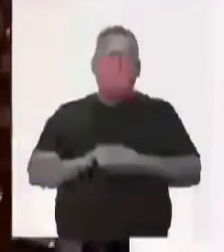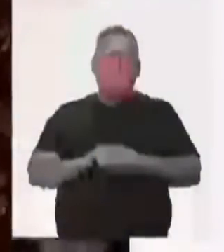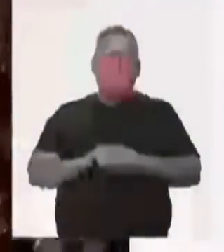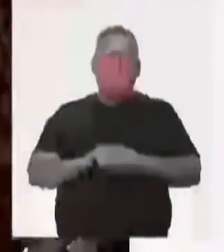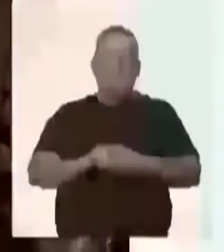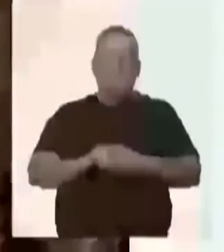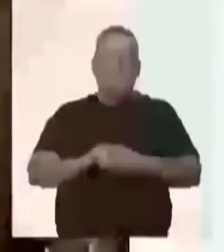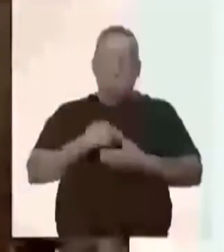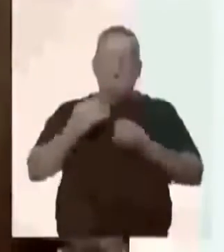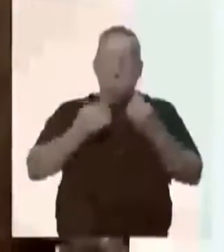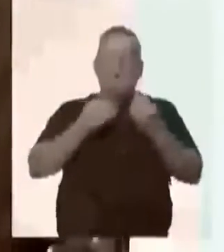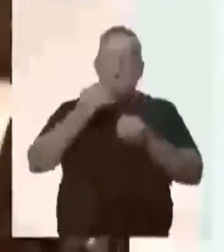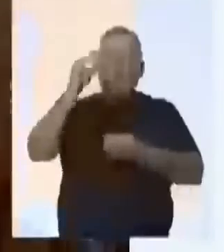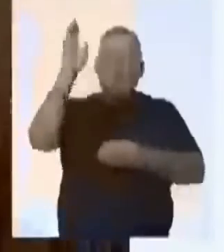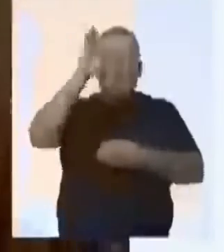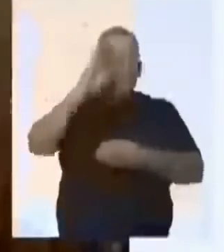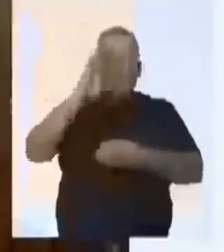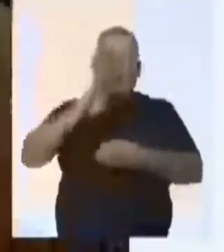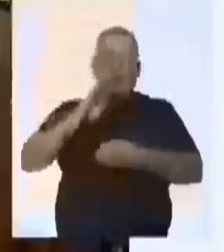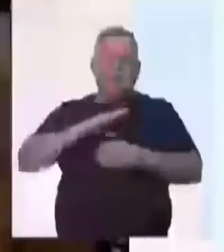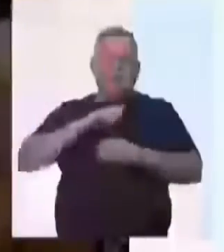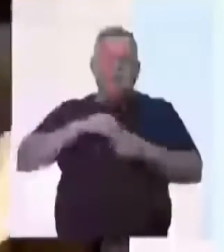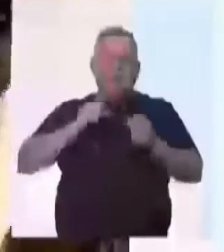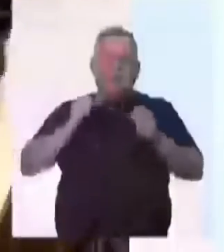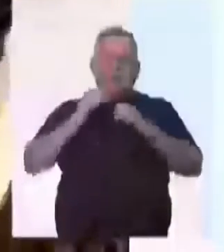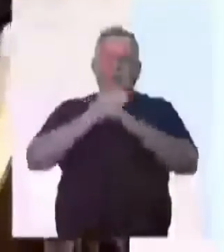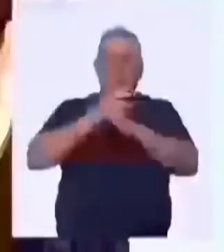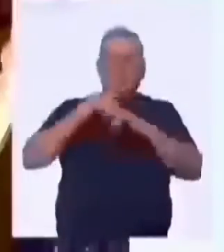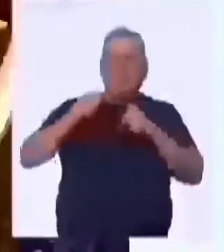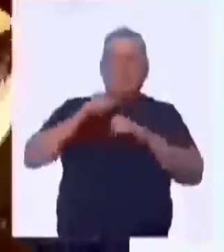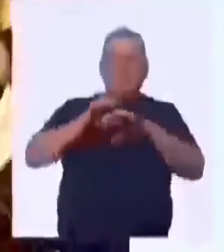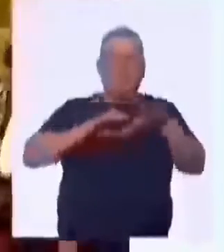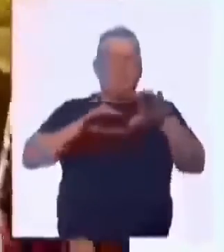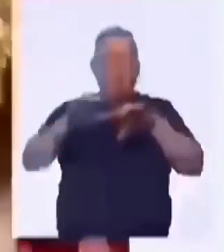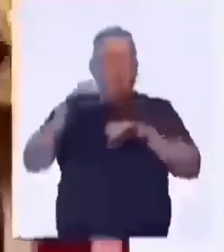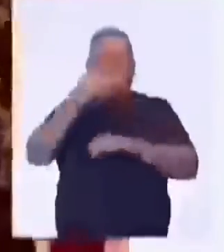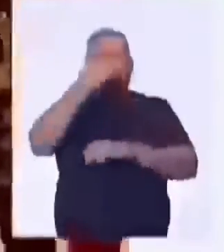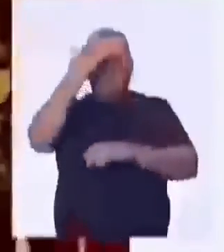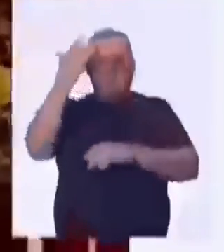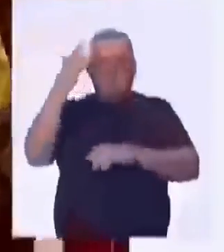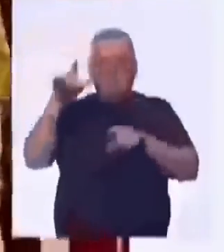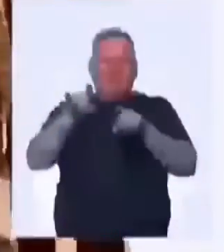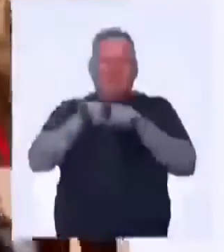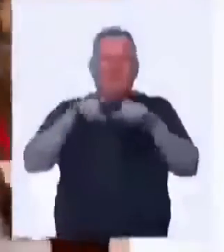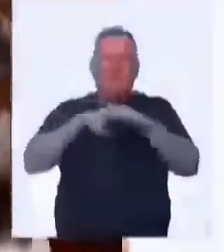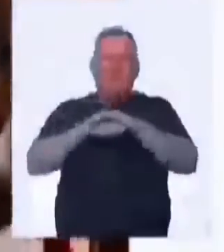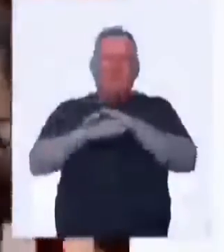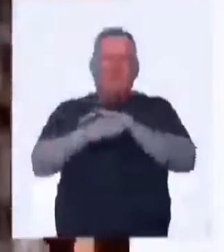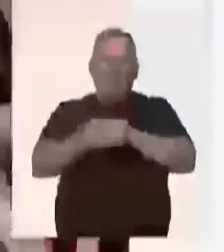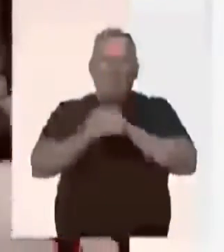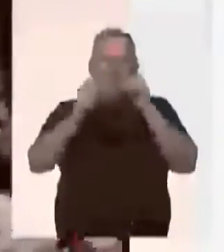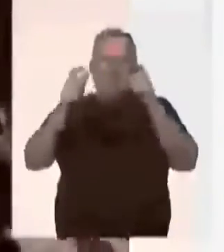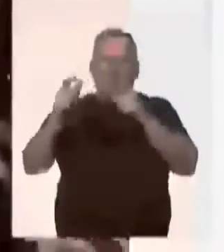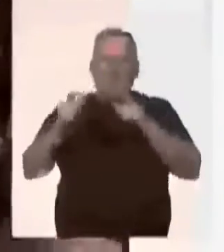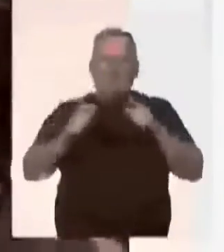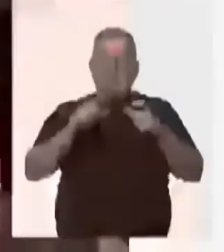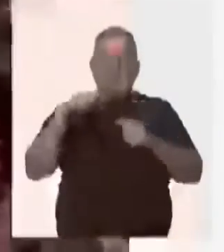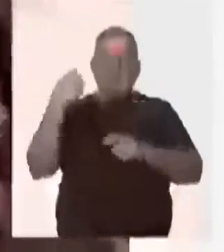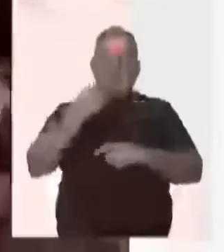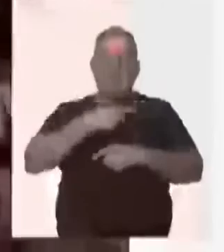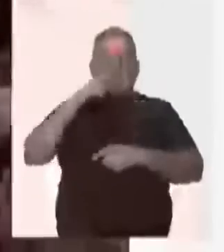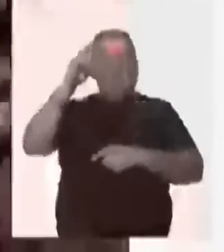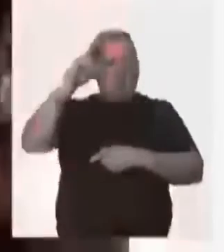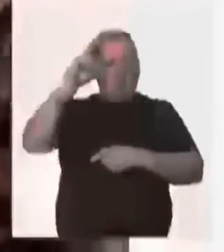E como o Brasil é uma terra de fluxos intensos, com o movimento de pessoas e de tradições de um canto para outro na história do